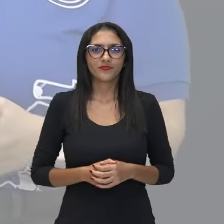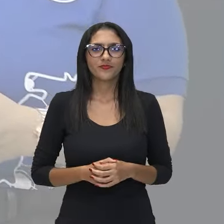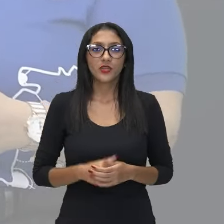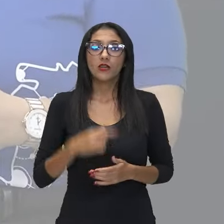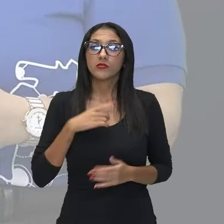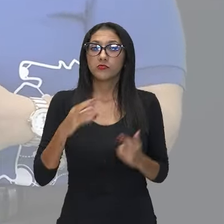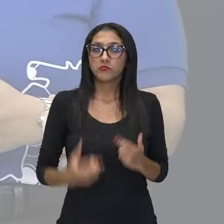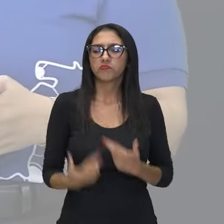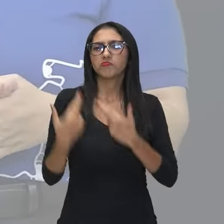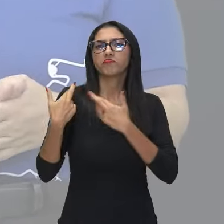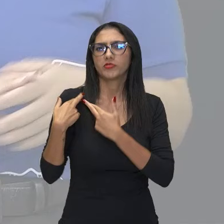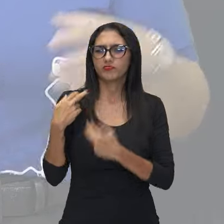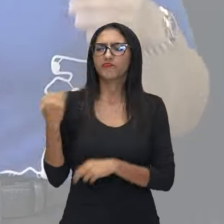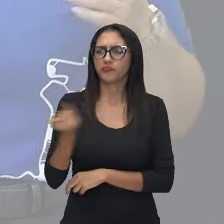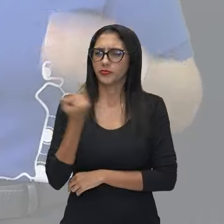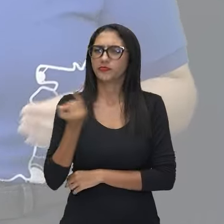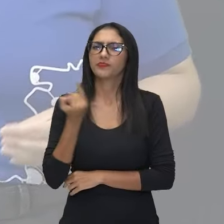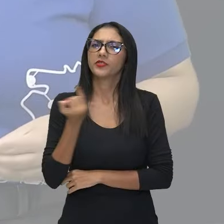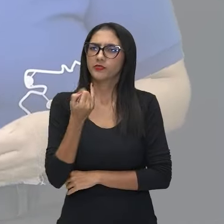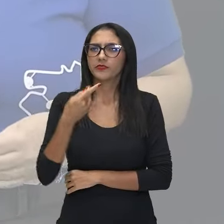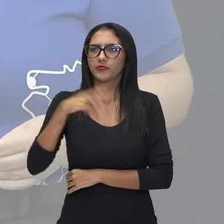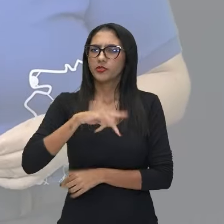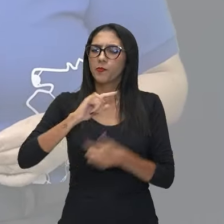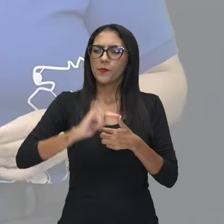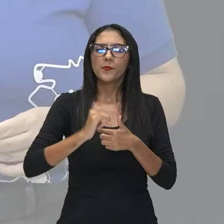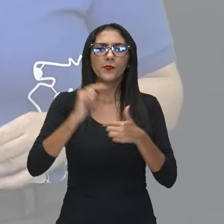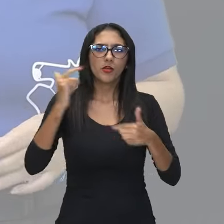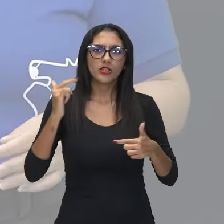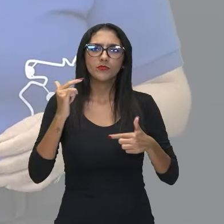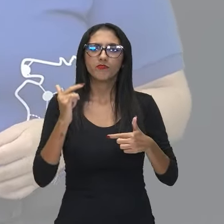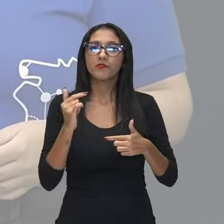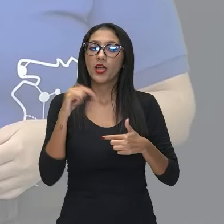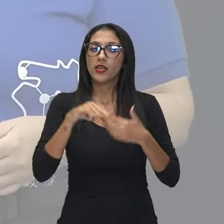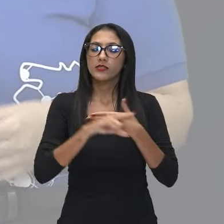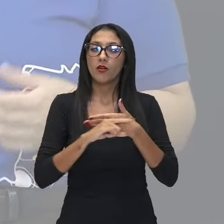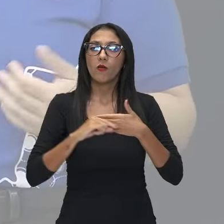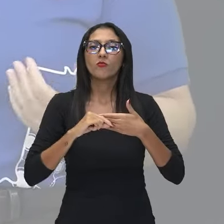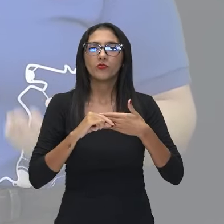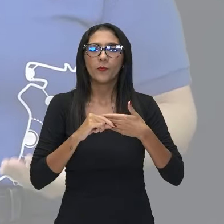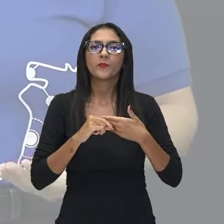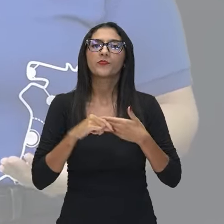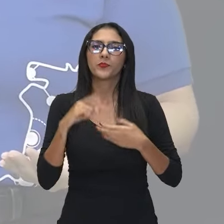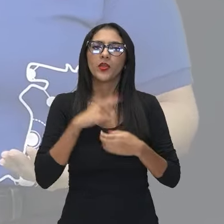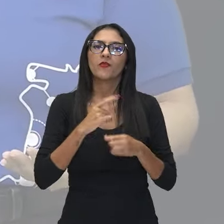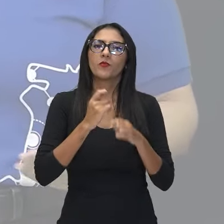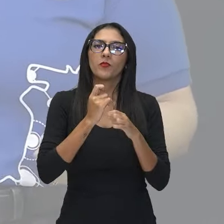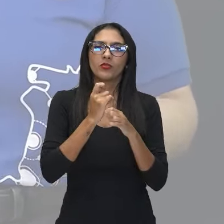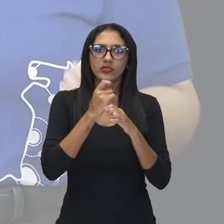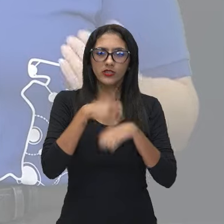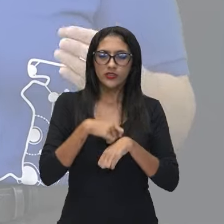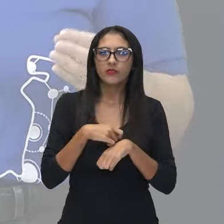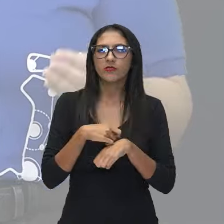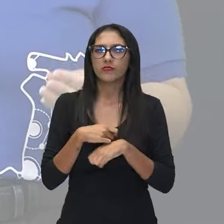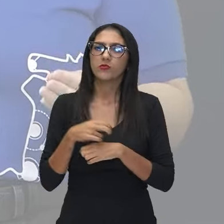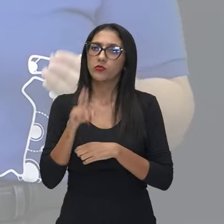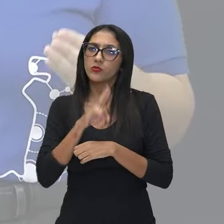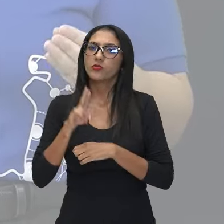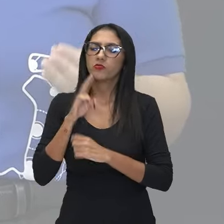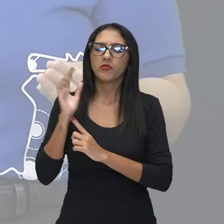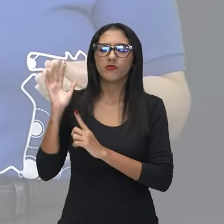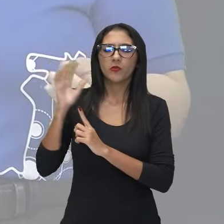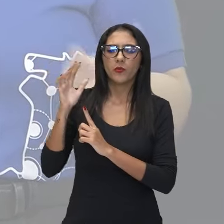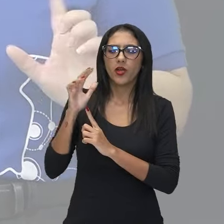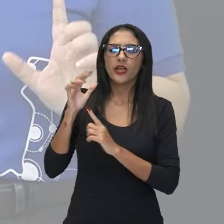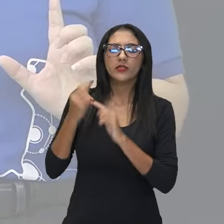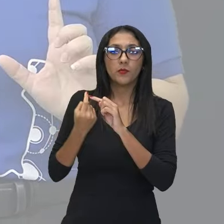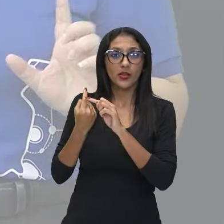implantação do modernismo no Brasil, Mário de Andrade foi capaz de conciliar as lições do passado e as conquistas